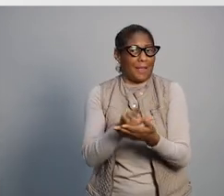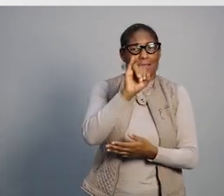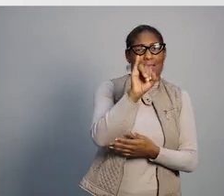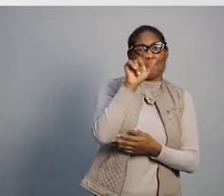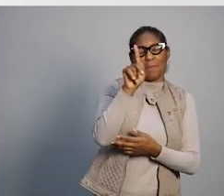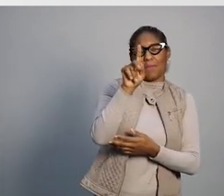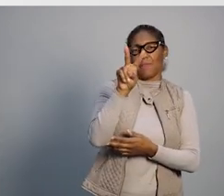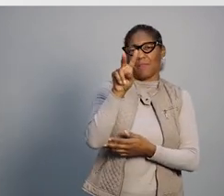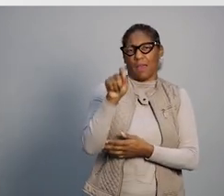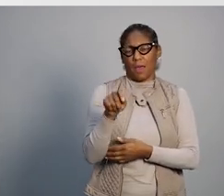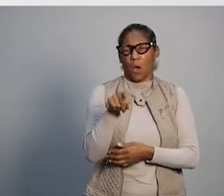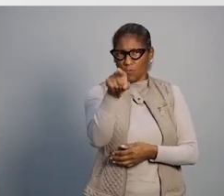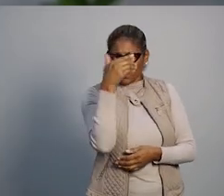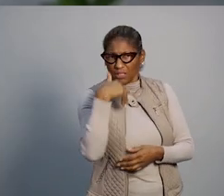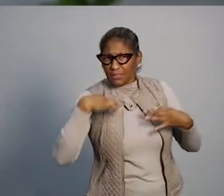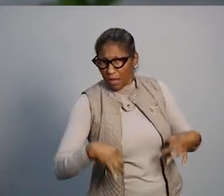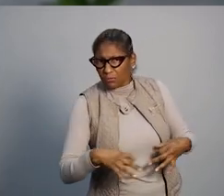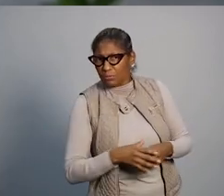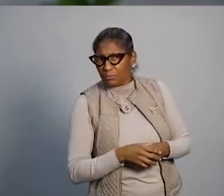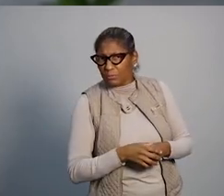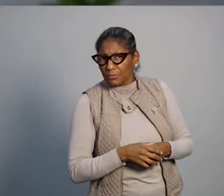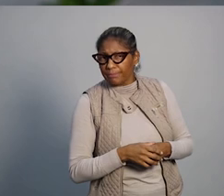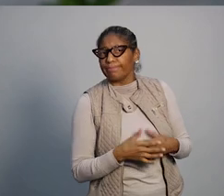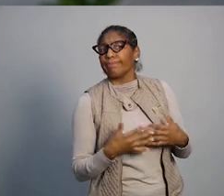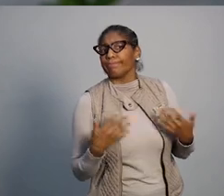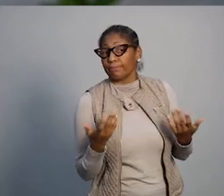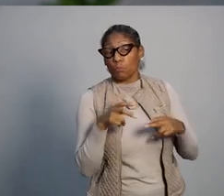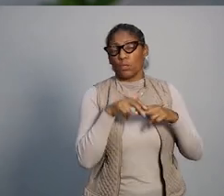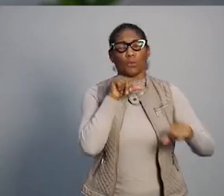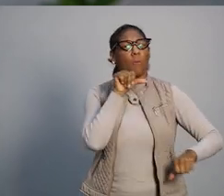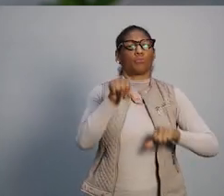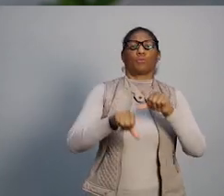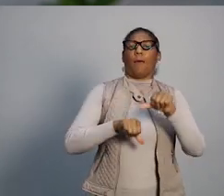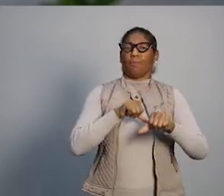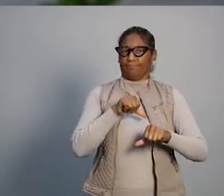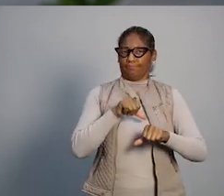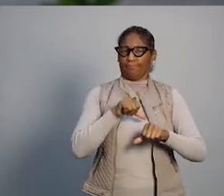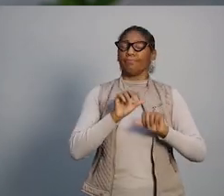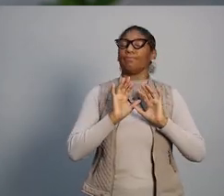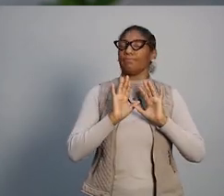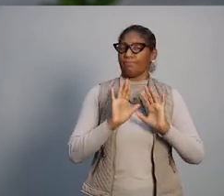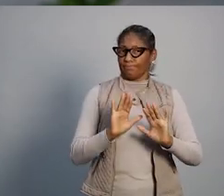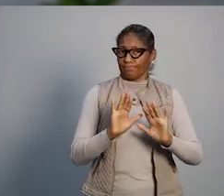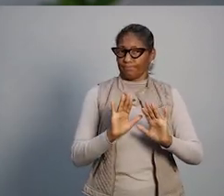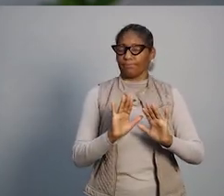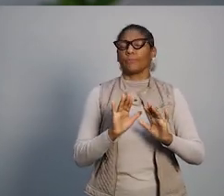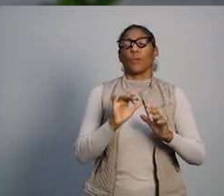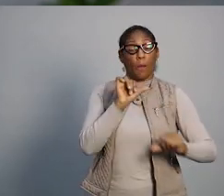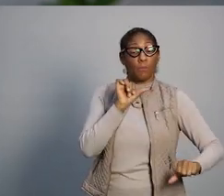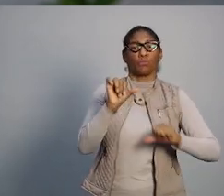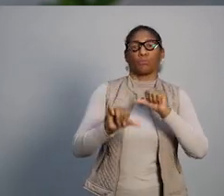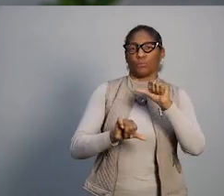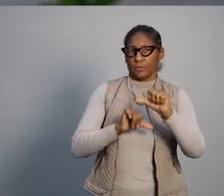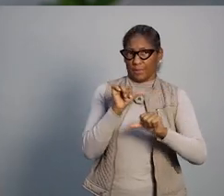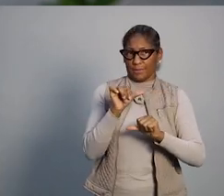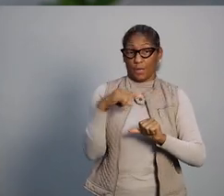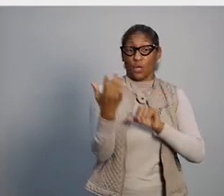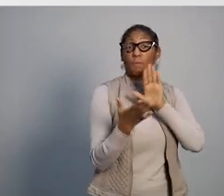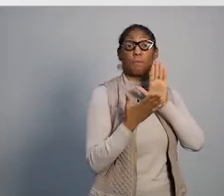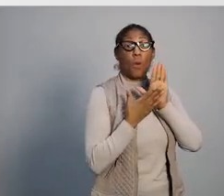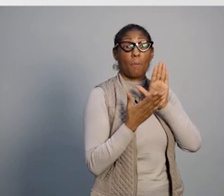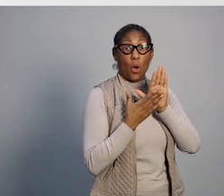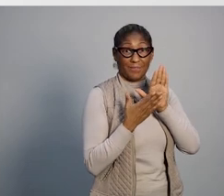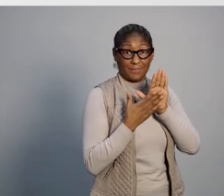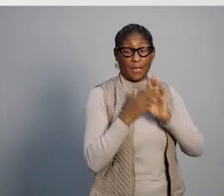paga nada de IPVA. Você acha isso justo? Por isso, nós vamos mudar essa lógica. Com as